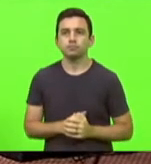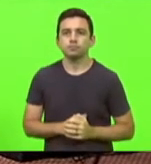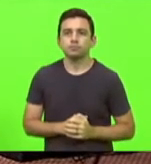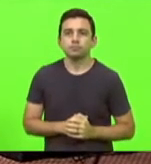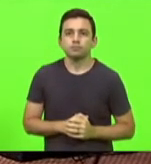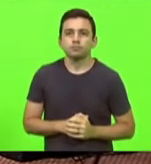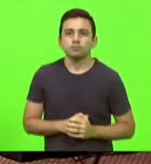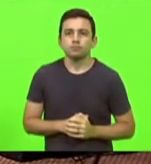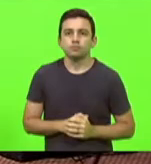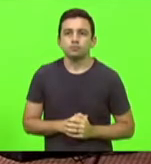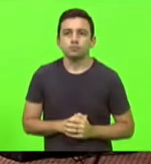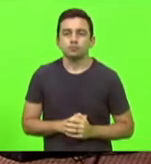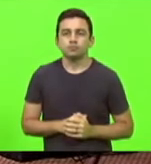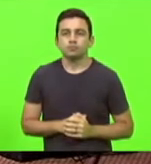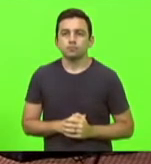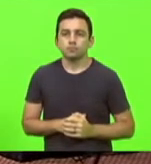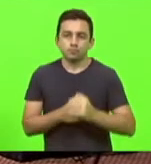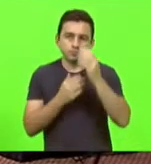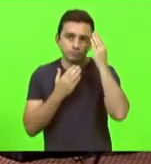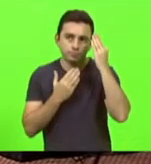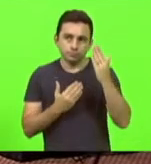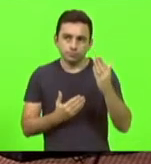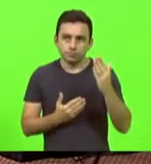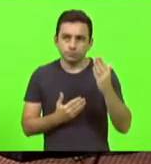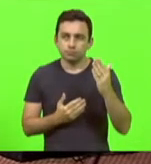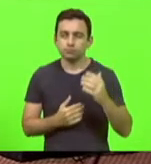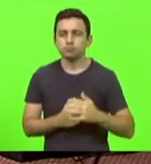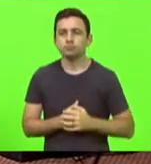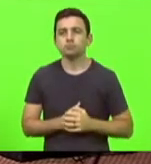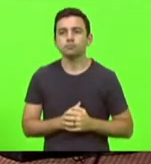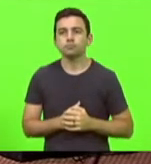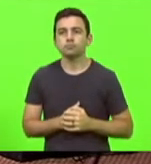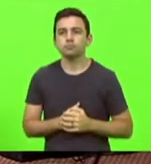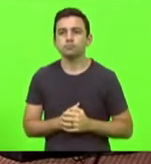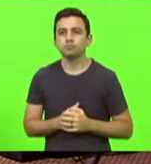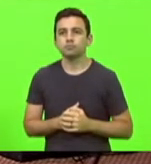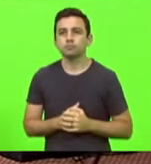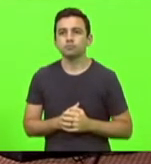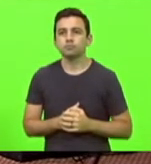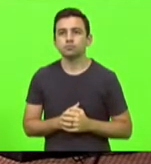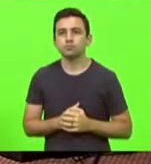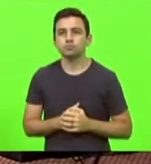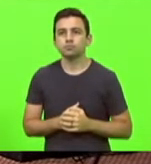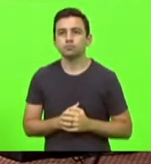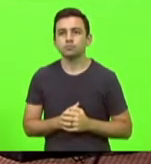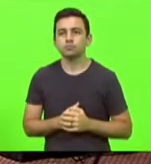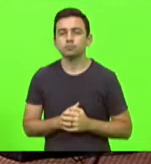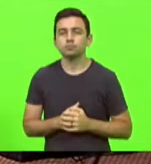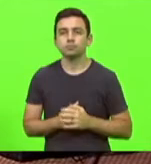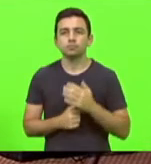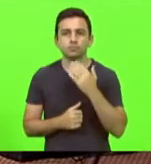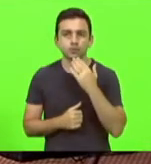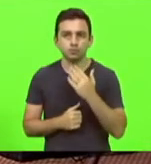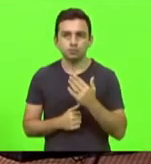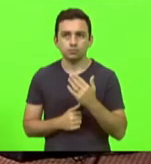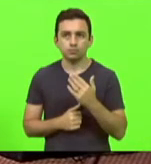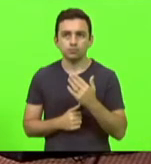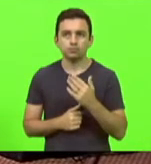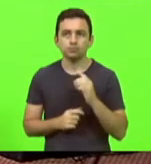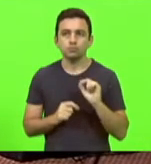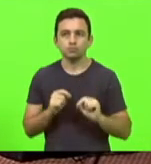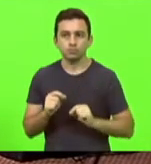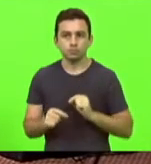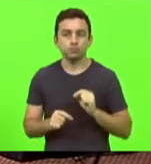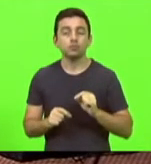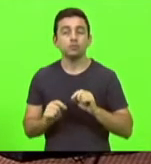Obrigado, deputado Ricardo Alba. Solicito, segundo o nosso regimento